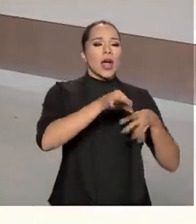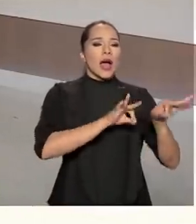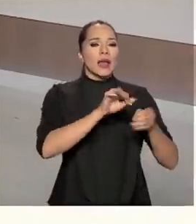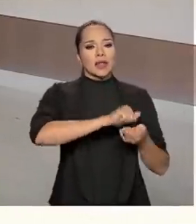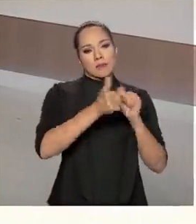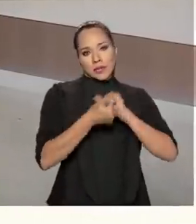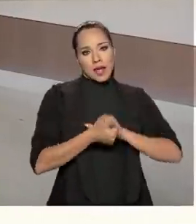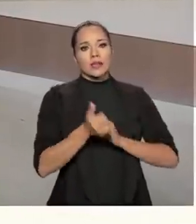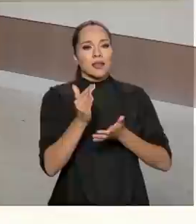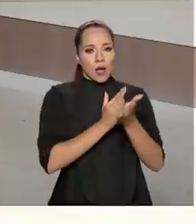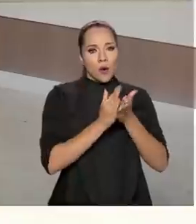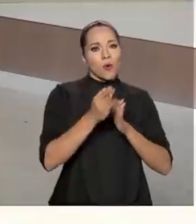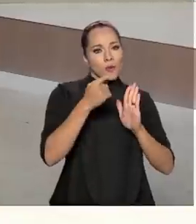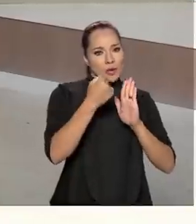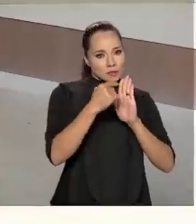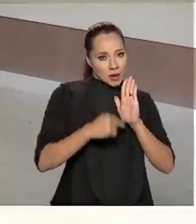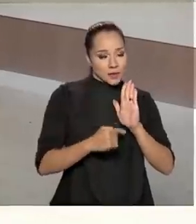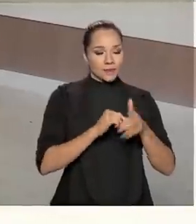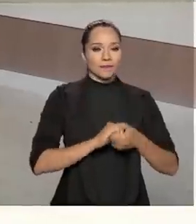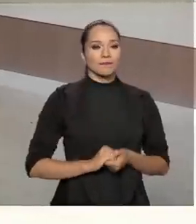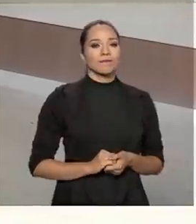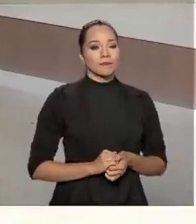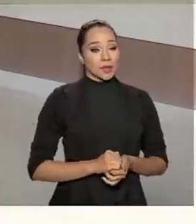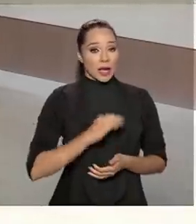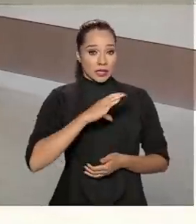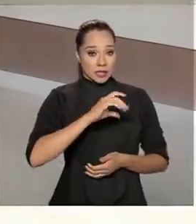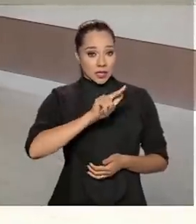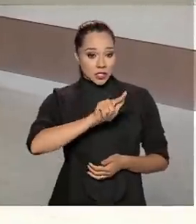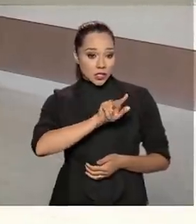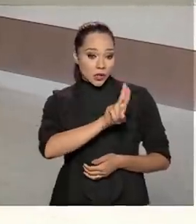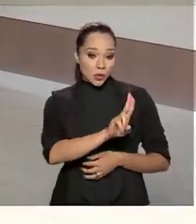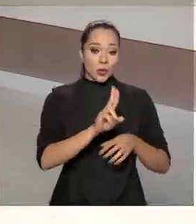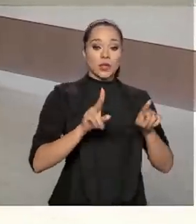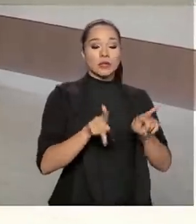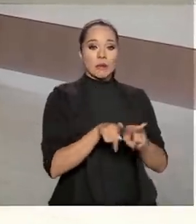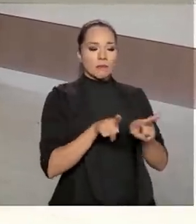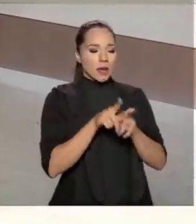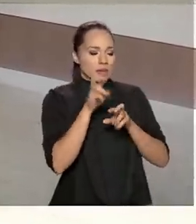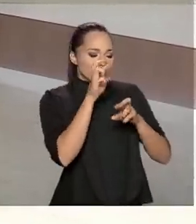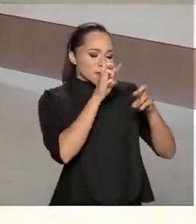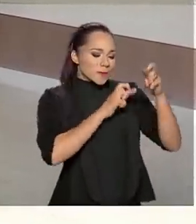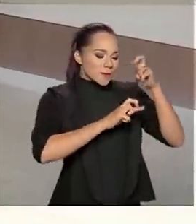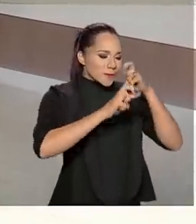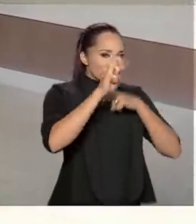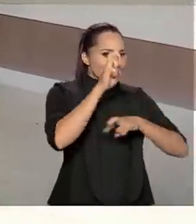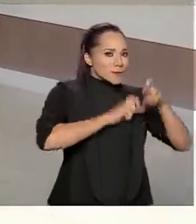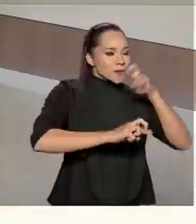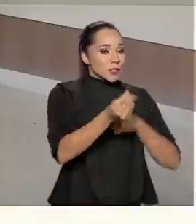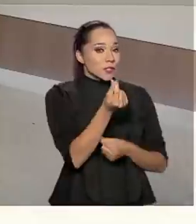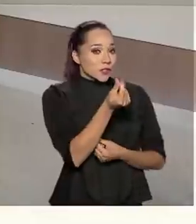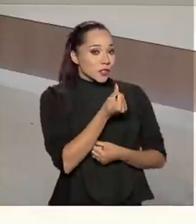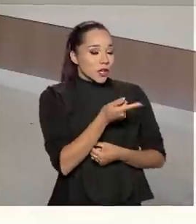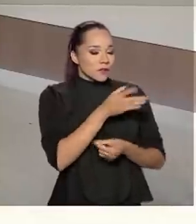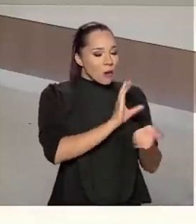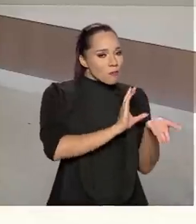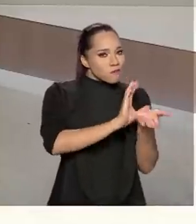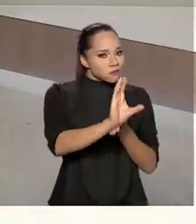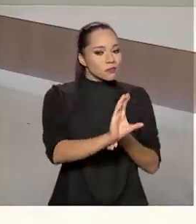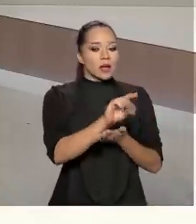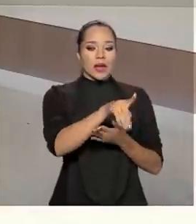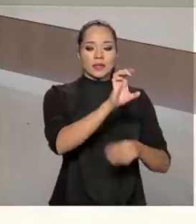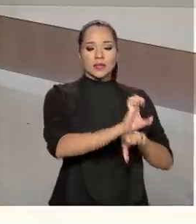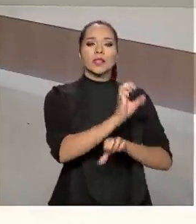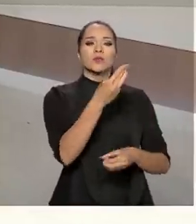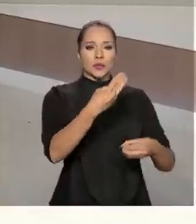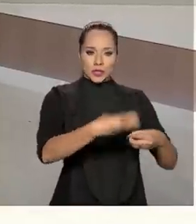em alguns pontos. A Controladoria Geral da União também monitorou esses recursos que foram destinados a